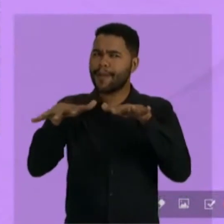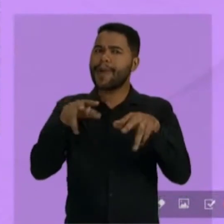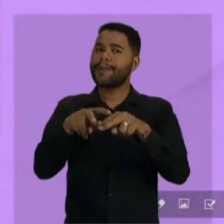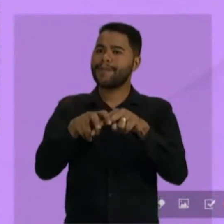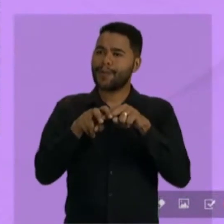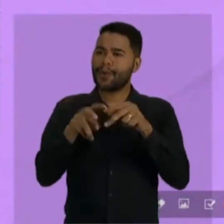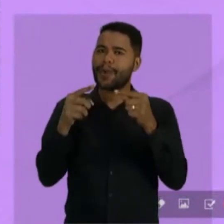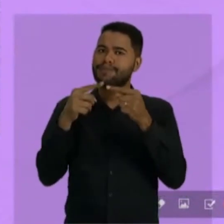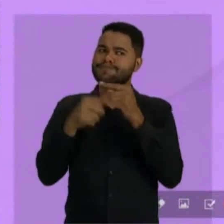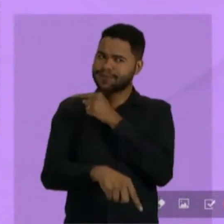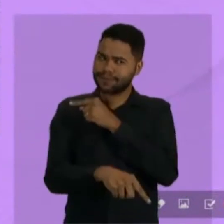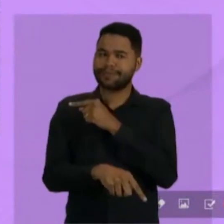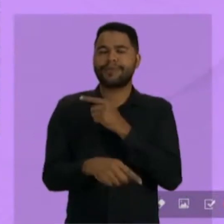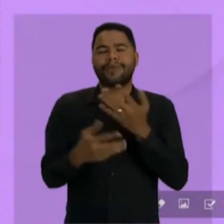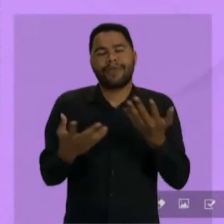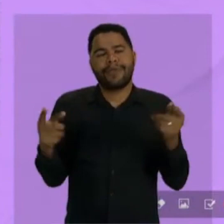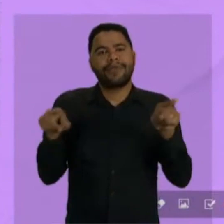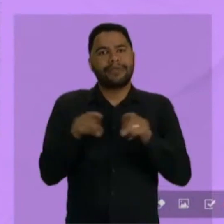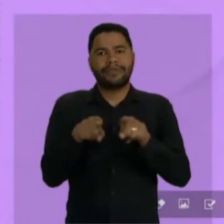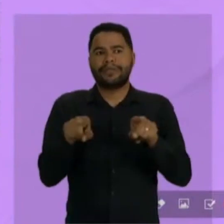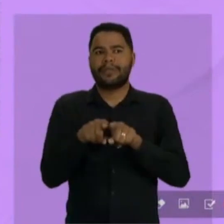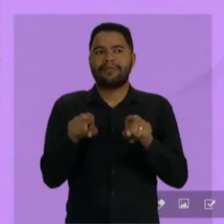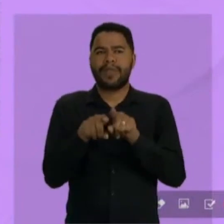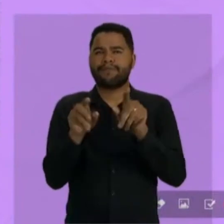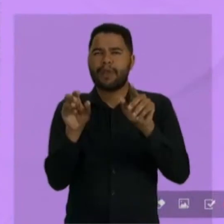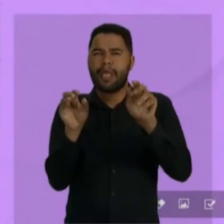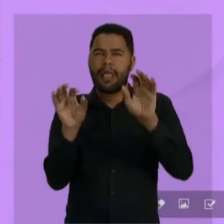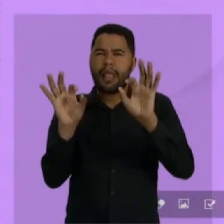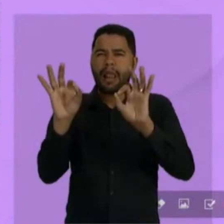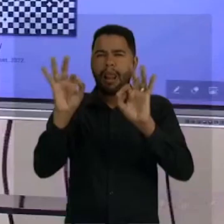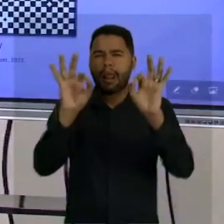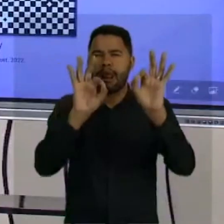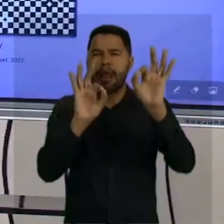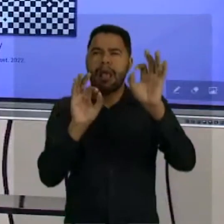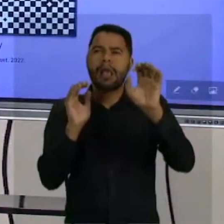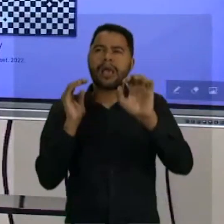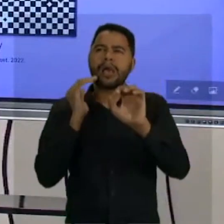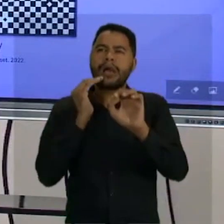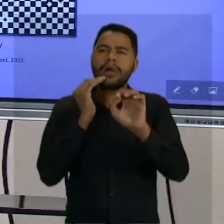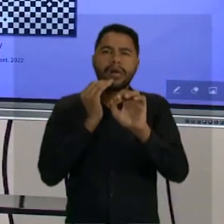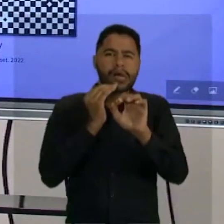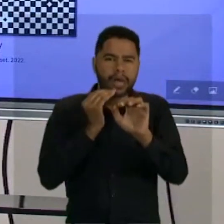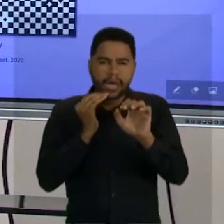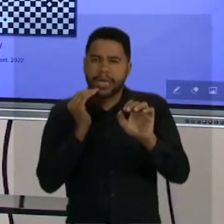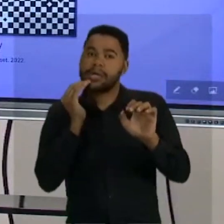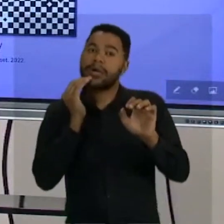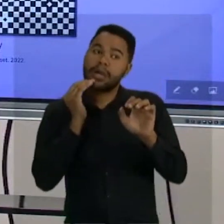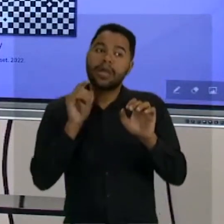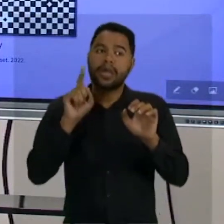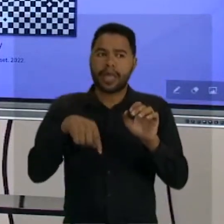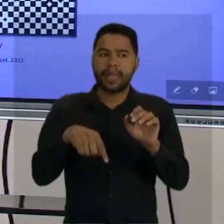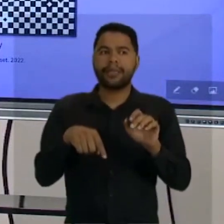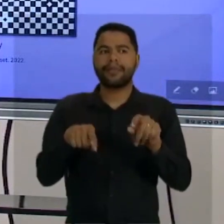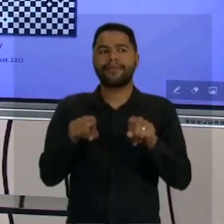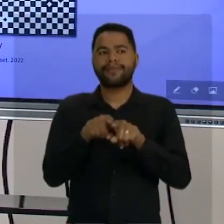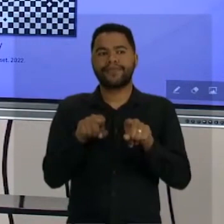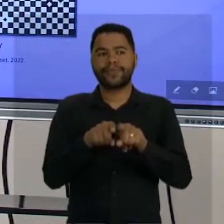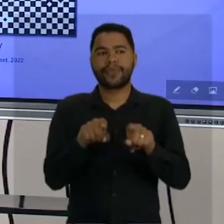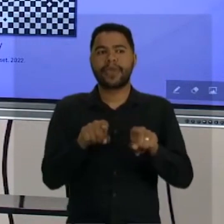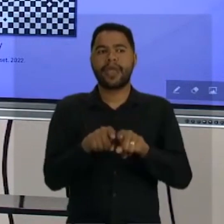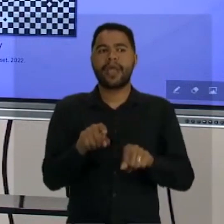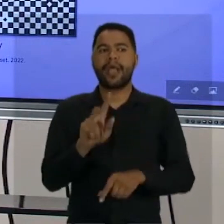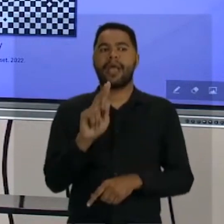contraste e é claro pela deformação da linha. Era exatamente isso que a Op Art, depois da Segunda Guerra Mundial,